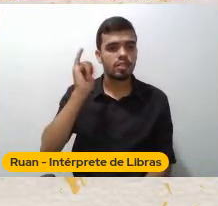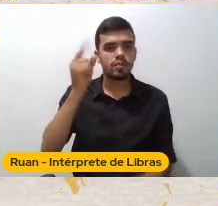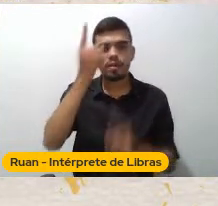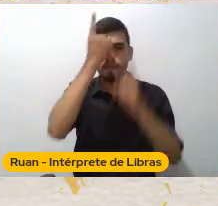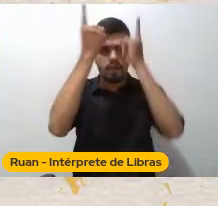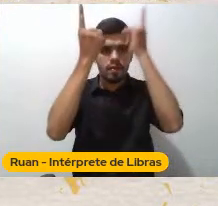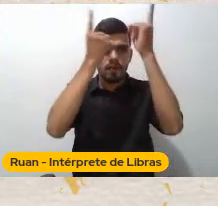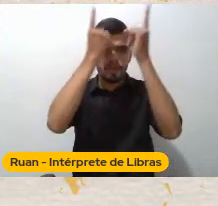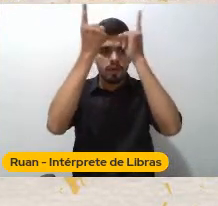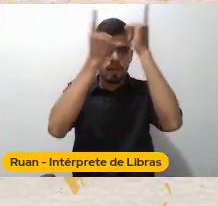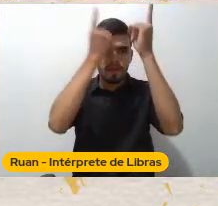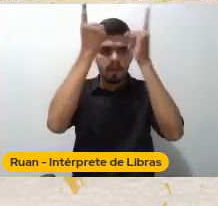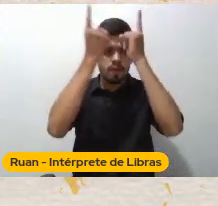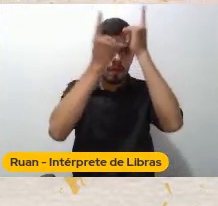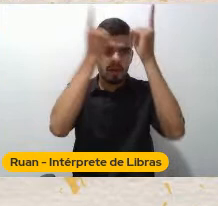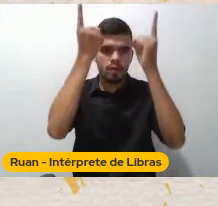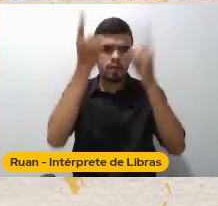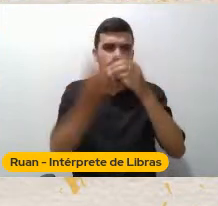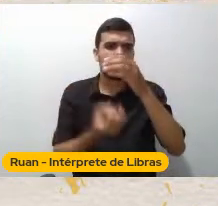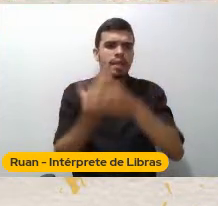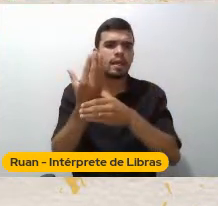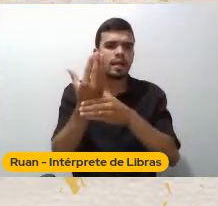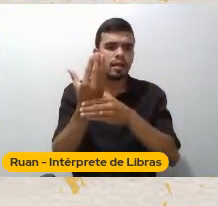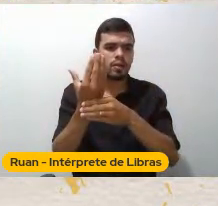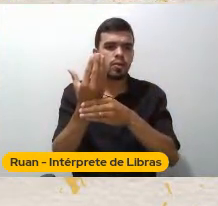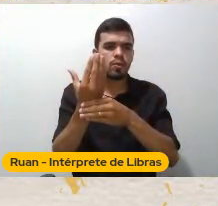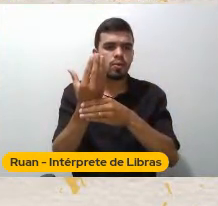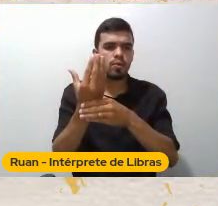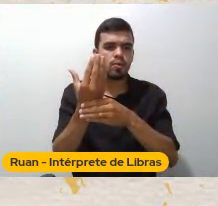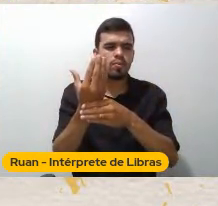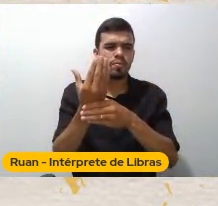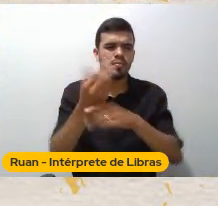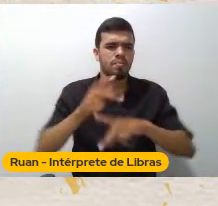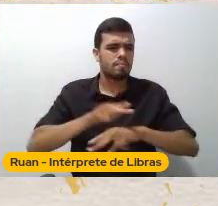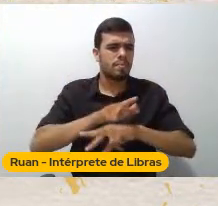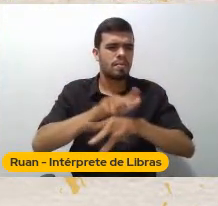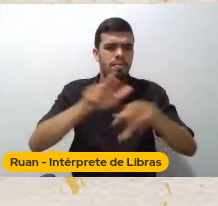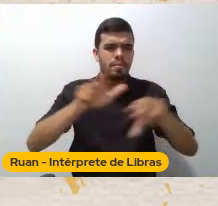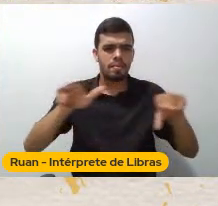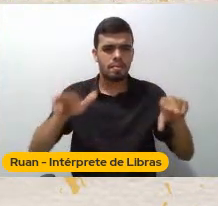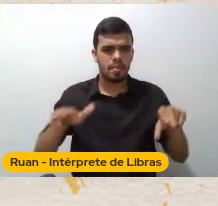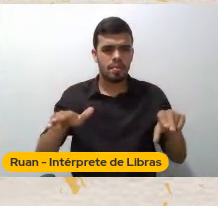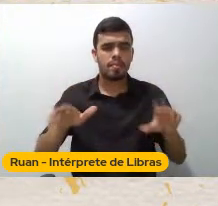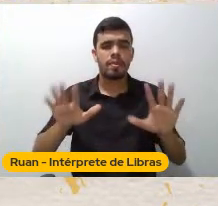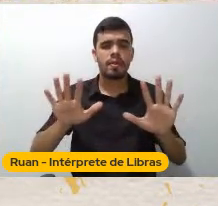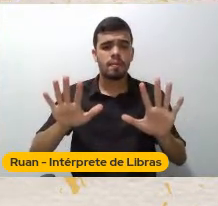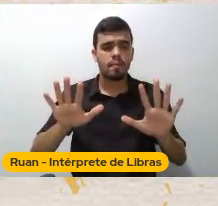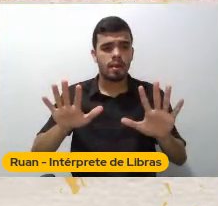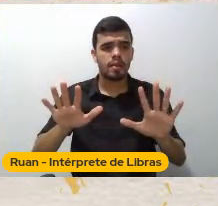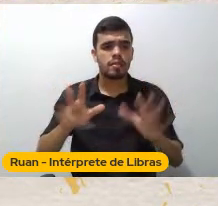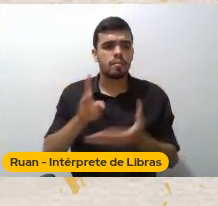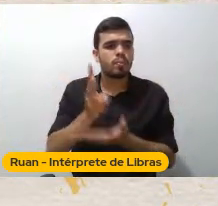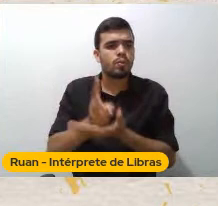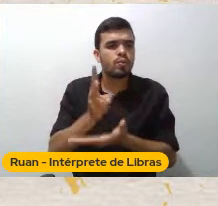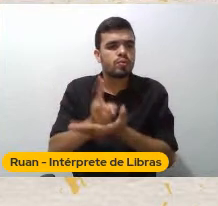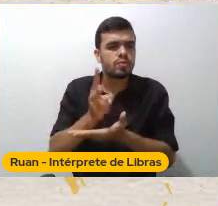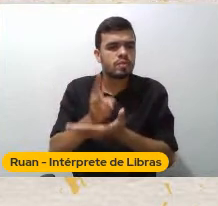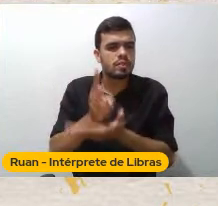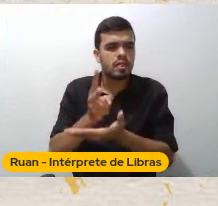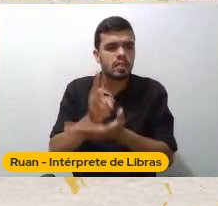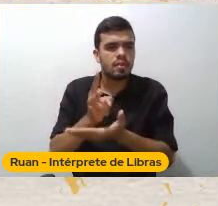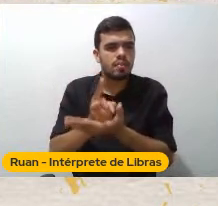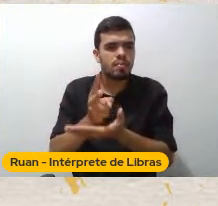Uma espécie De permanente Vulnerabilidade Essa espécie De permanente Vulnerabilidade Ela sempre esteve